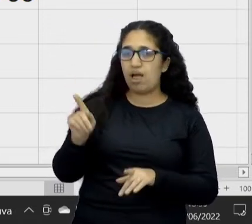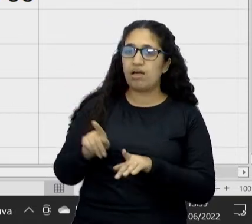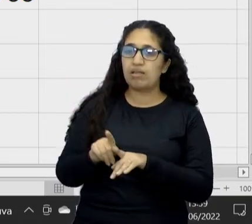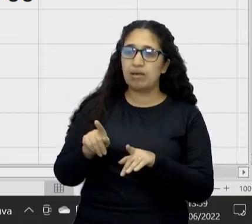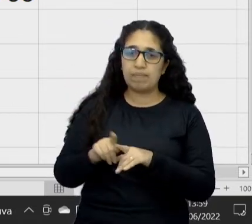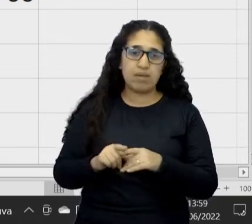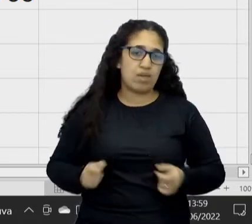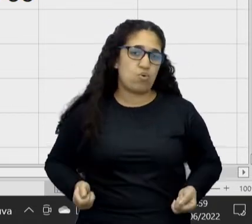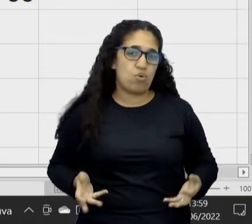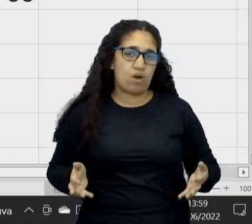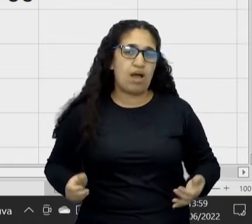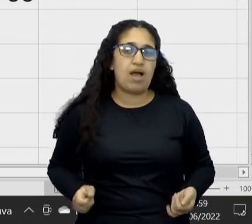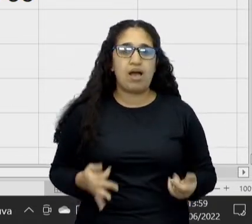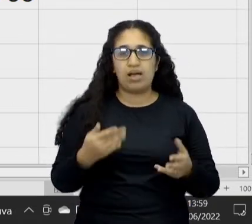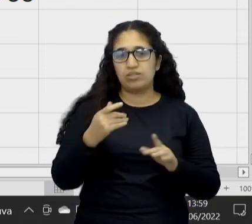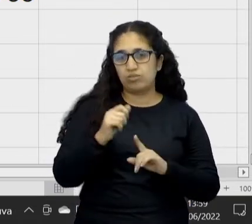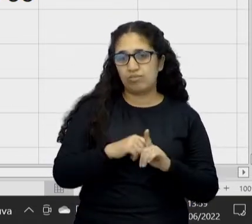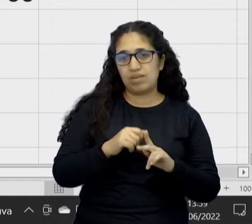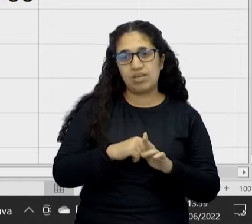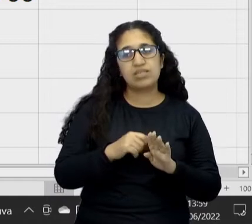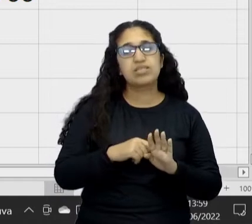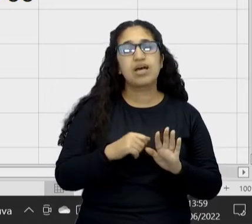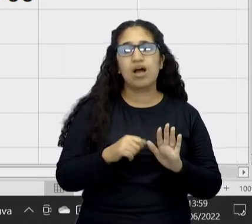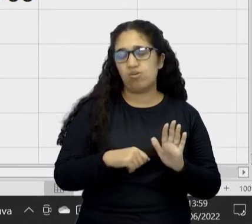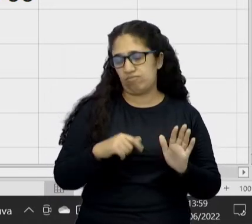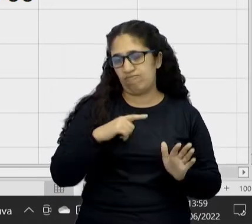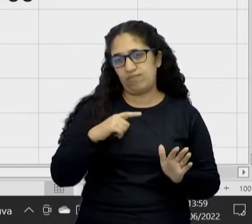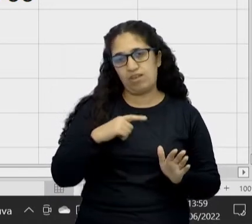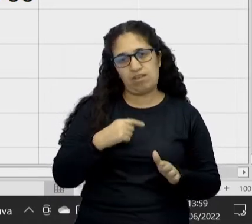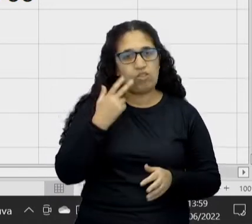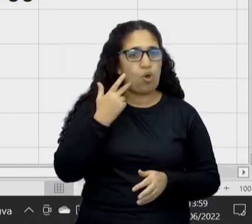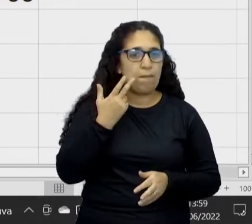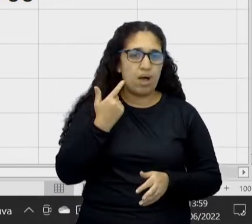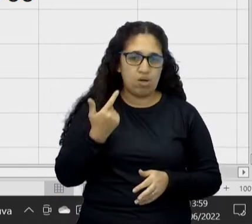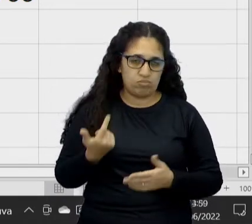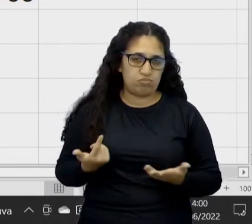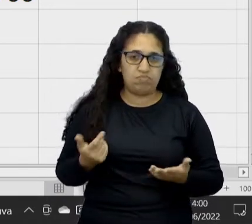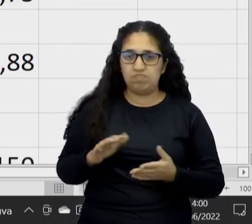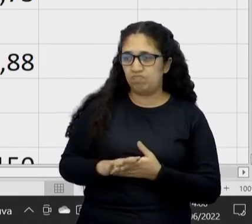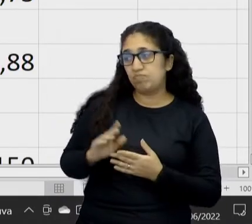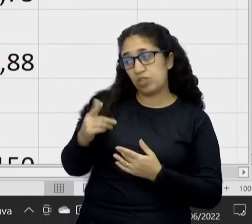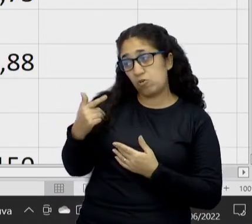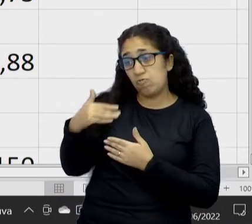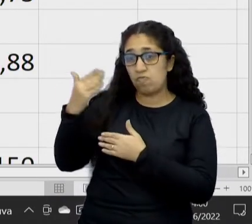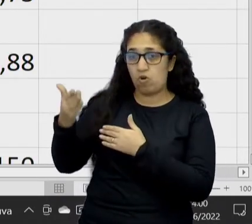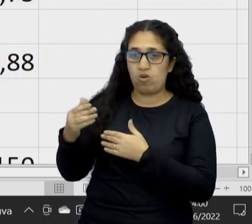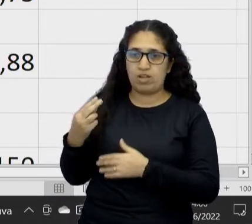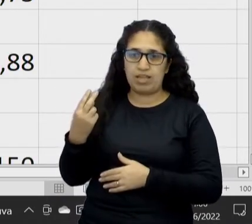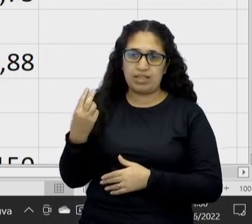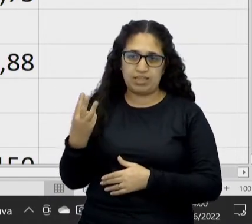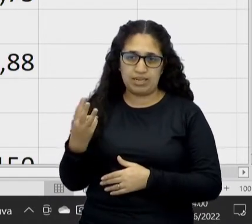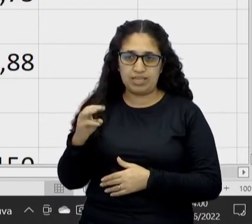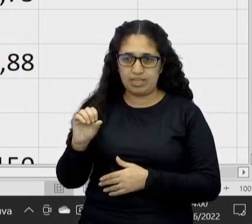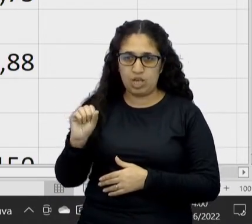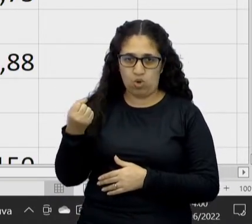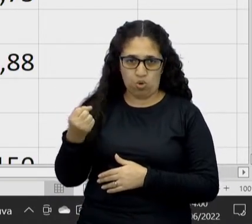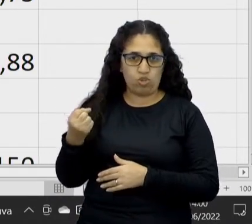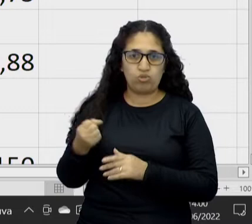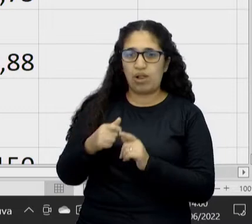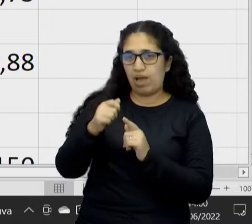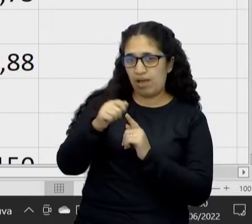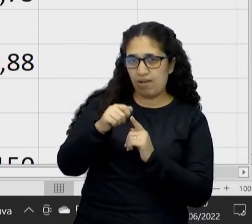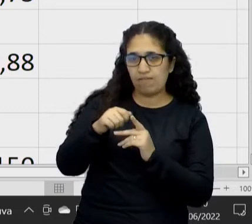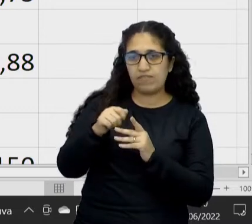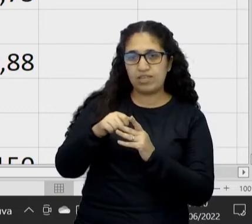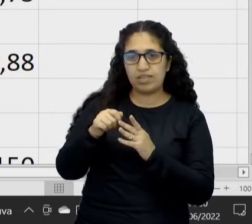mensais corriqueiros do dia a dia. Então, fora esses R$38,00 que ela disse que financiou, óbvio que a gente vai